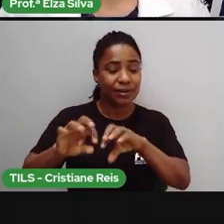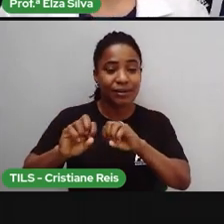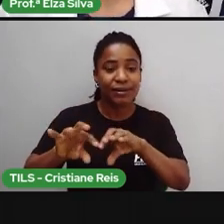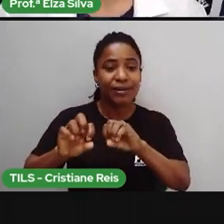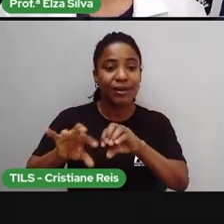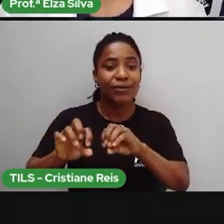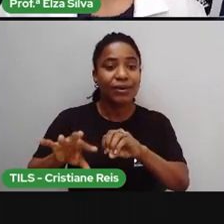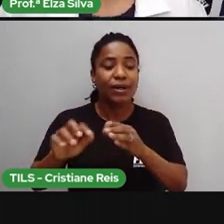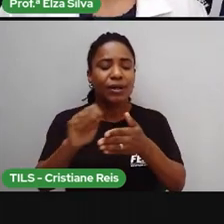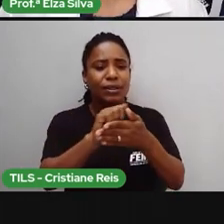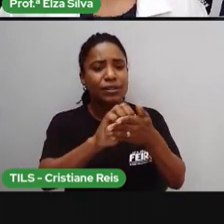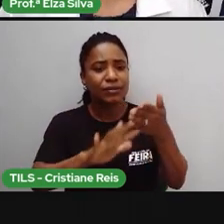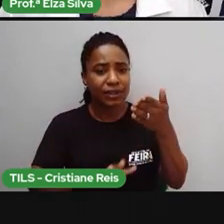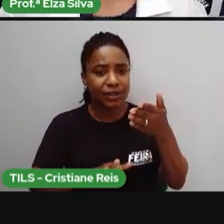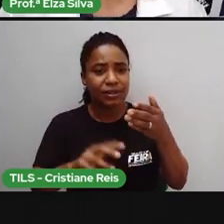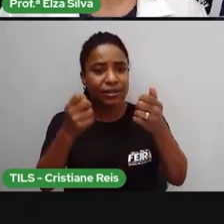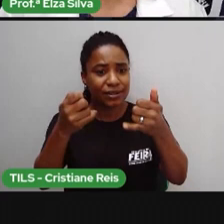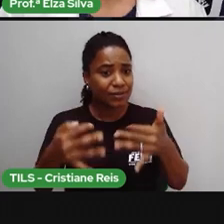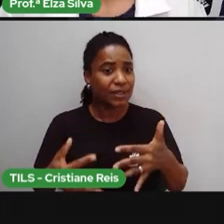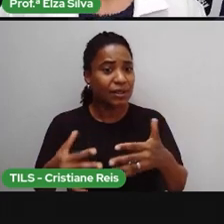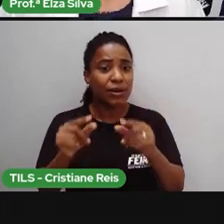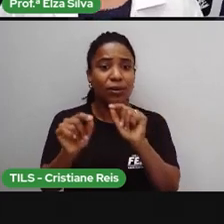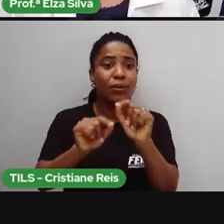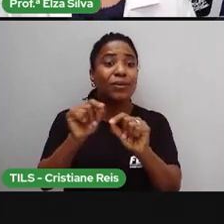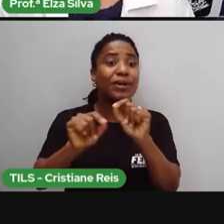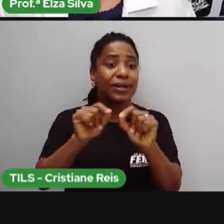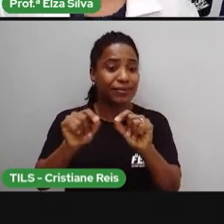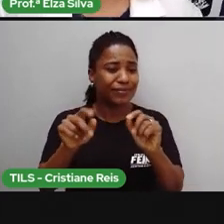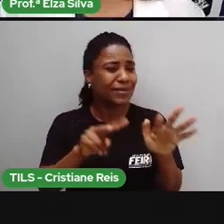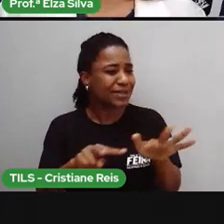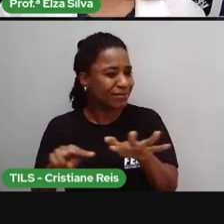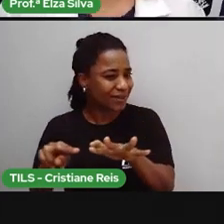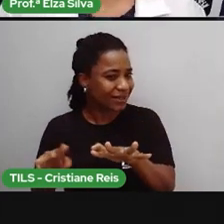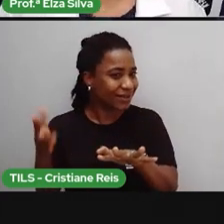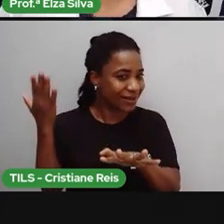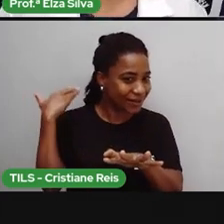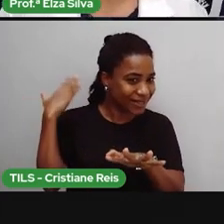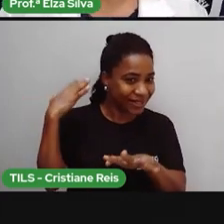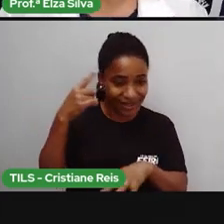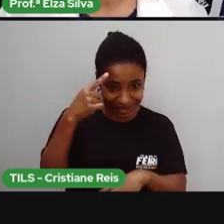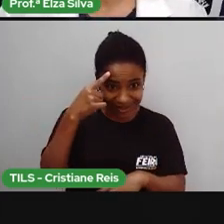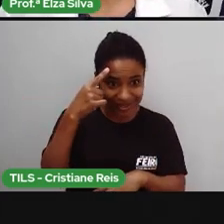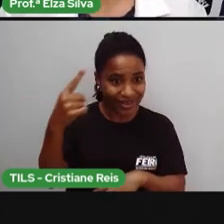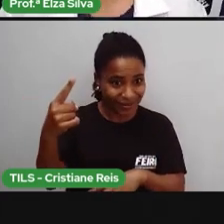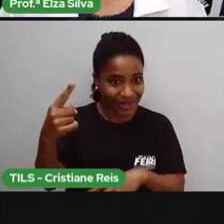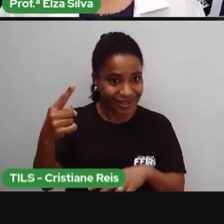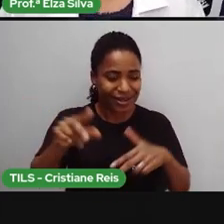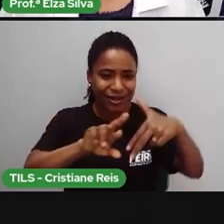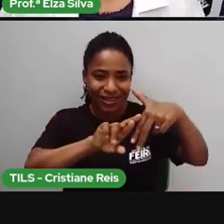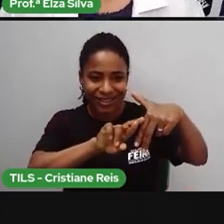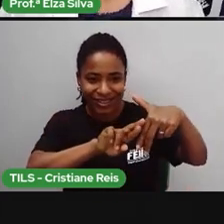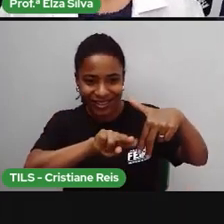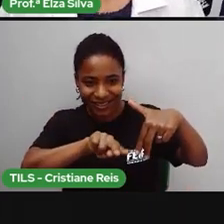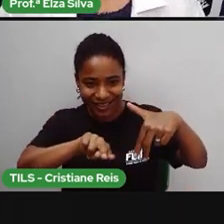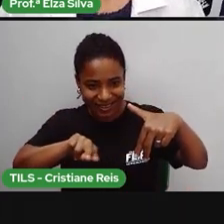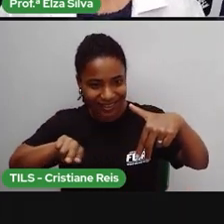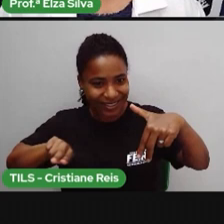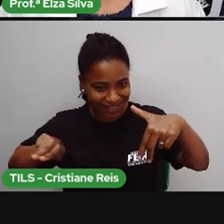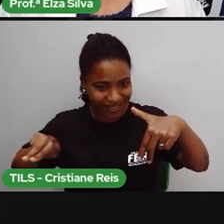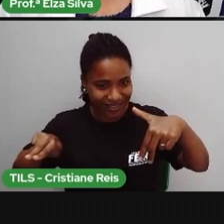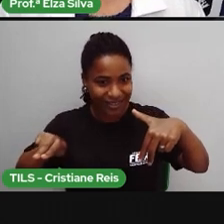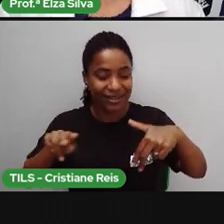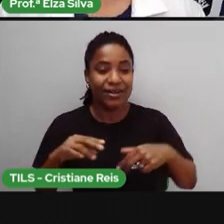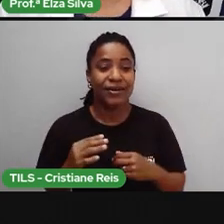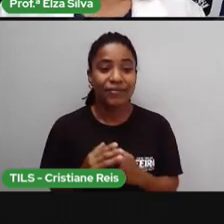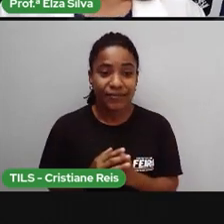atividade diz que na semana passada dialogamos sobre a diversidade e como